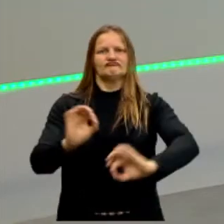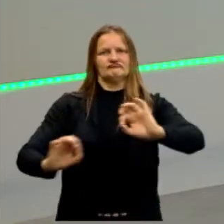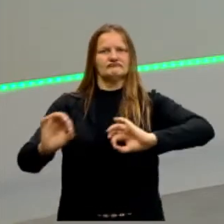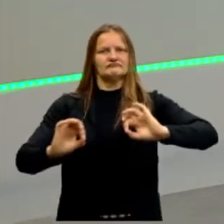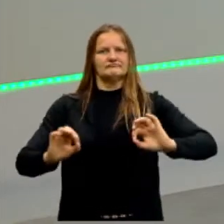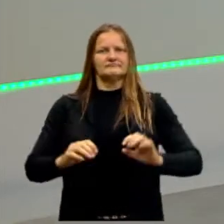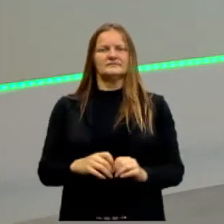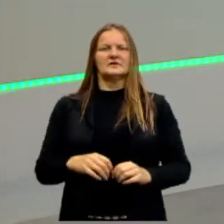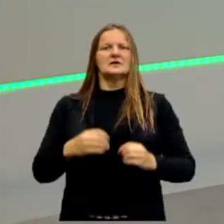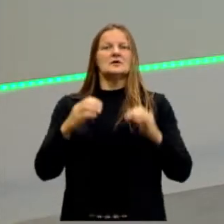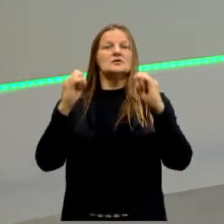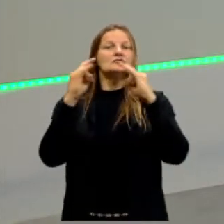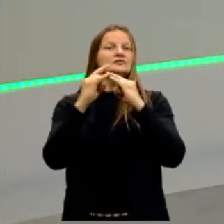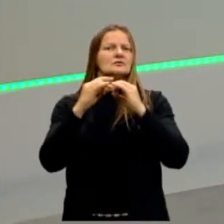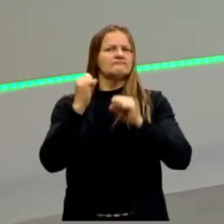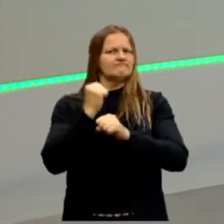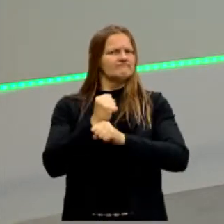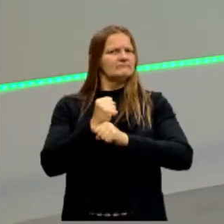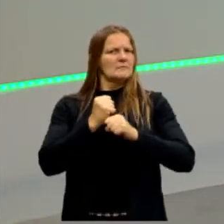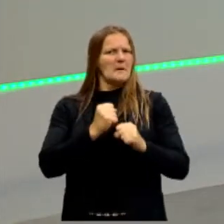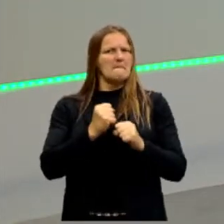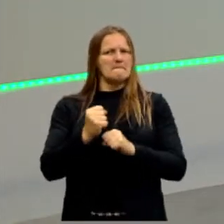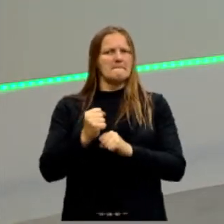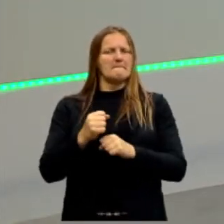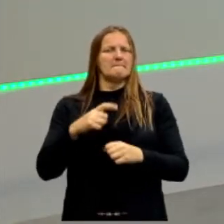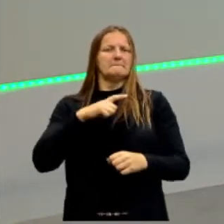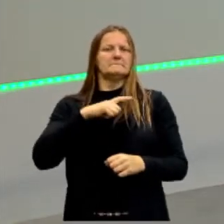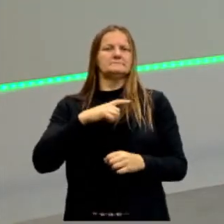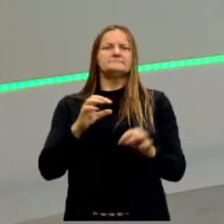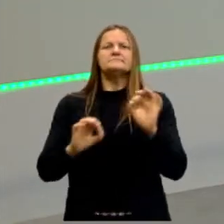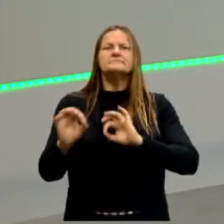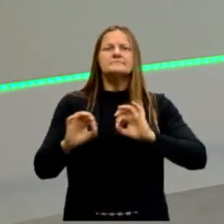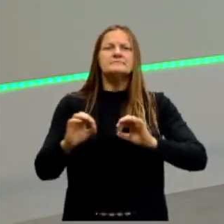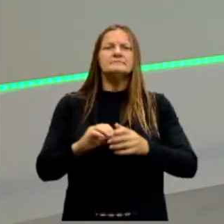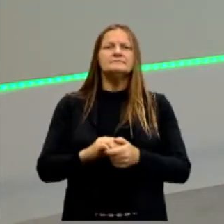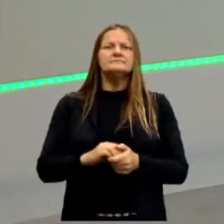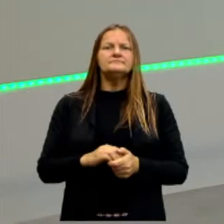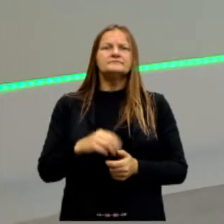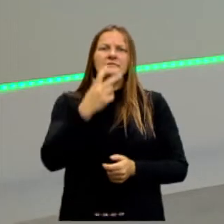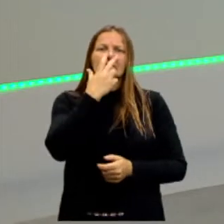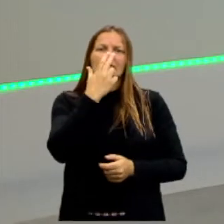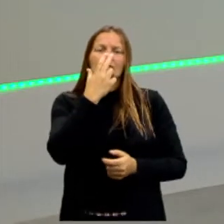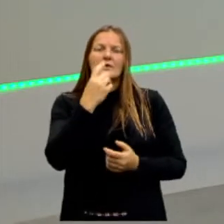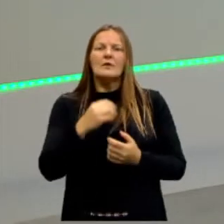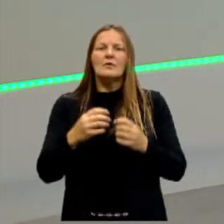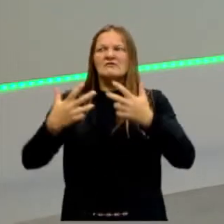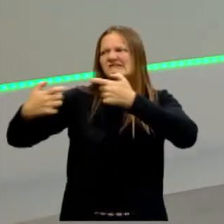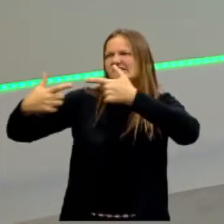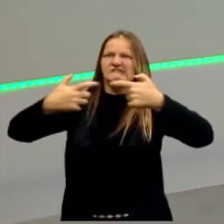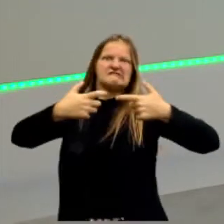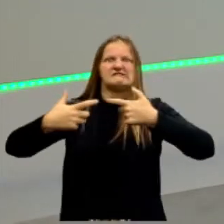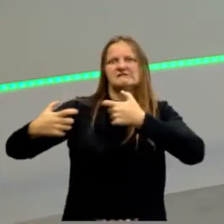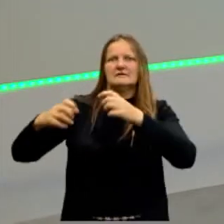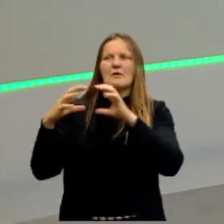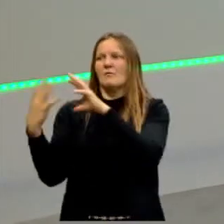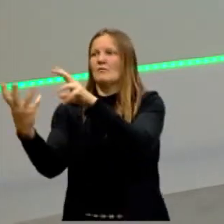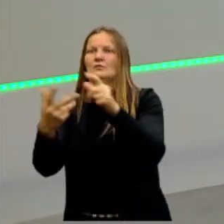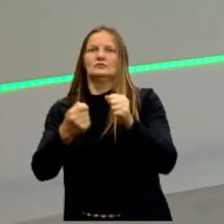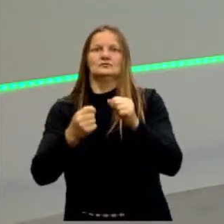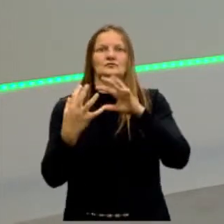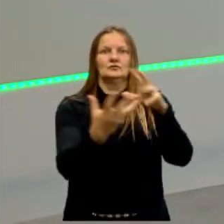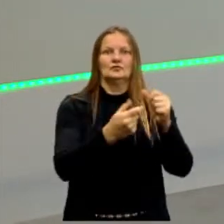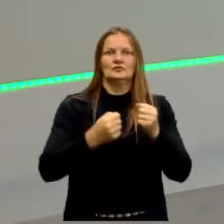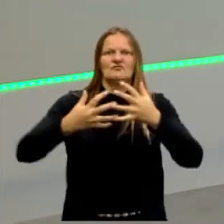uma instituição sólida. Porque senão, vai ser o que Hobbes diz, é uma guerra de todos contra todos. Vai ser